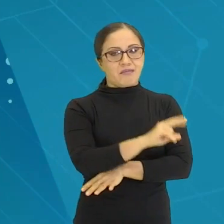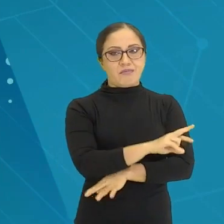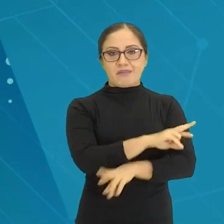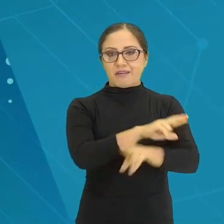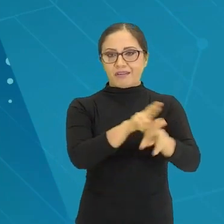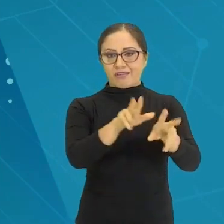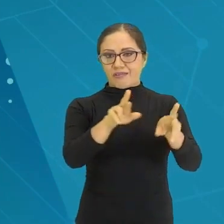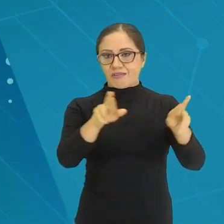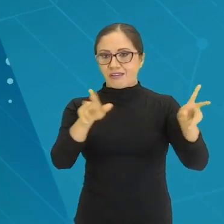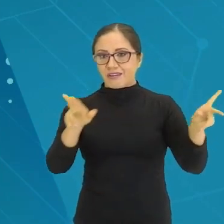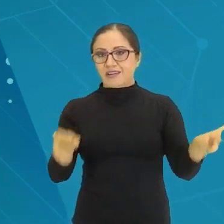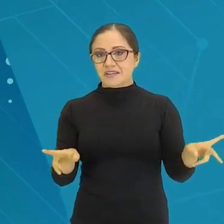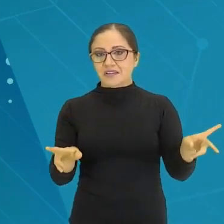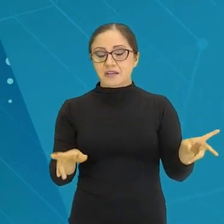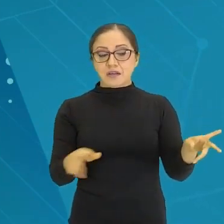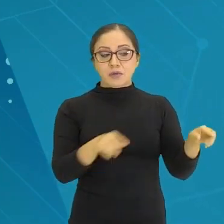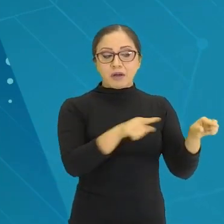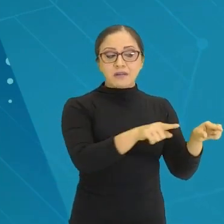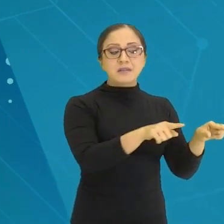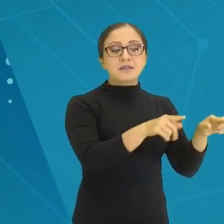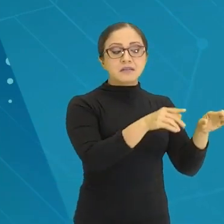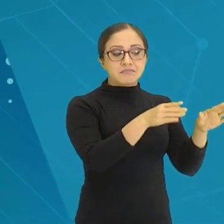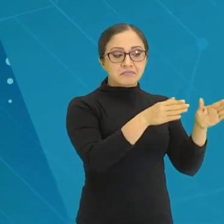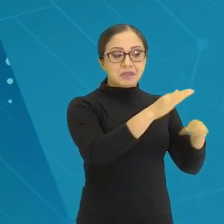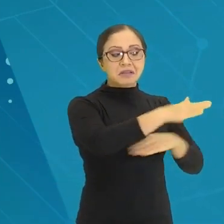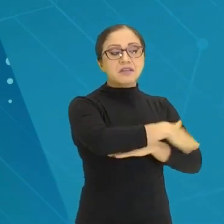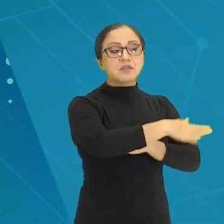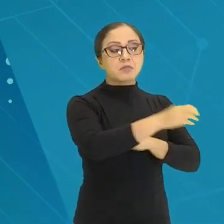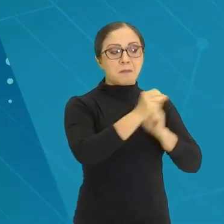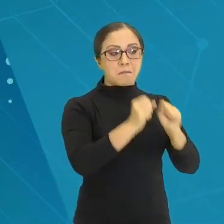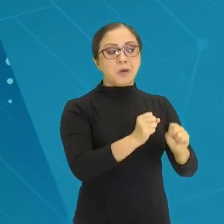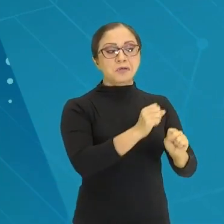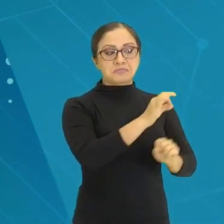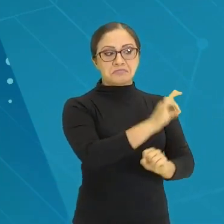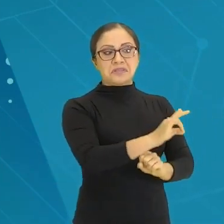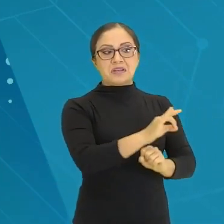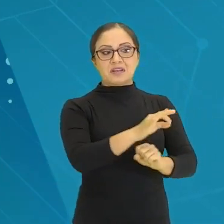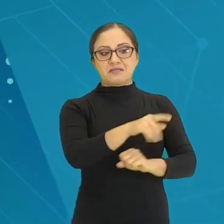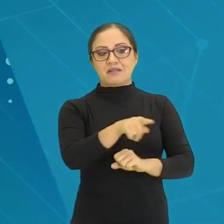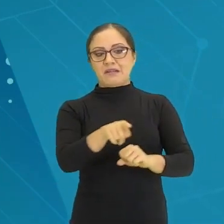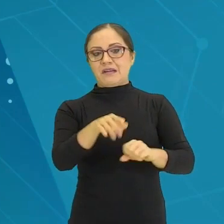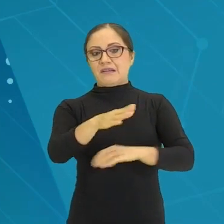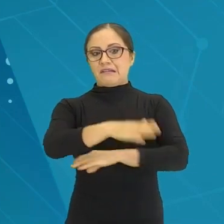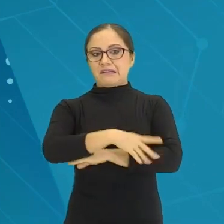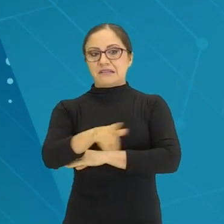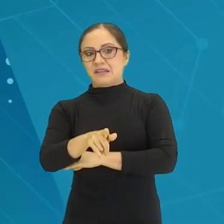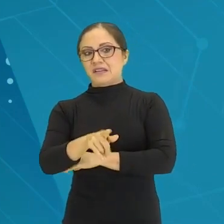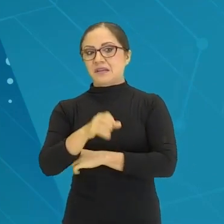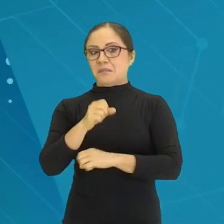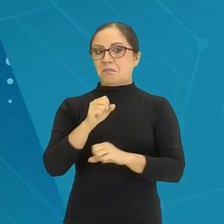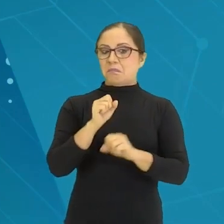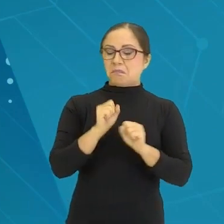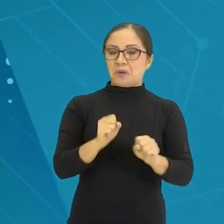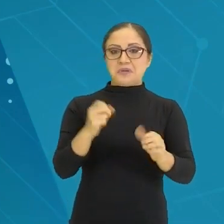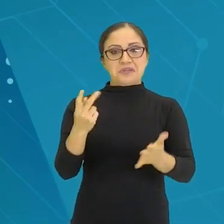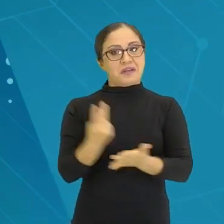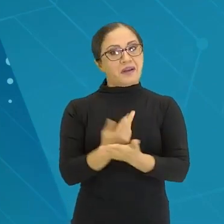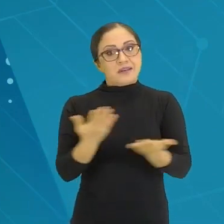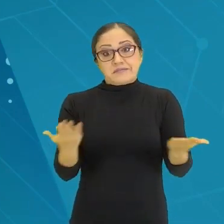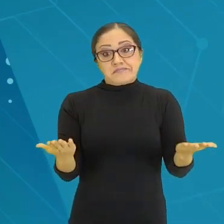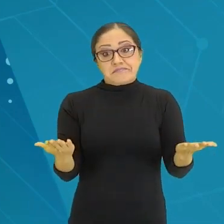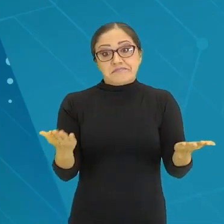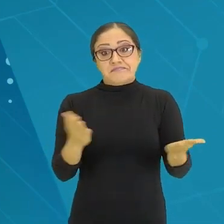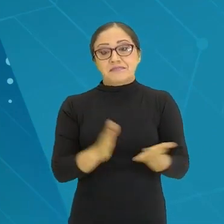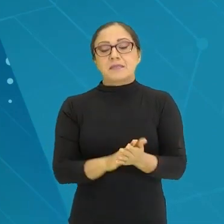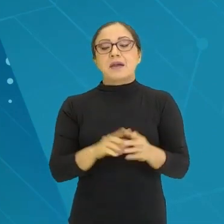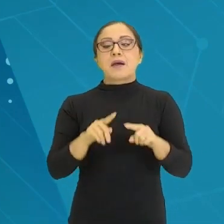o que deu certo numa turma pode não funcionar em outra, tá bom? Mais uma vez, nós não estamos discutindo isso aqui. Mas como esse é